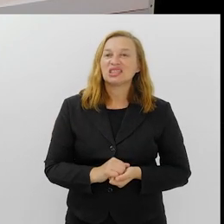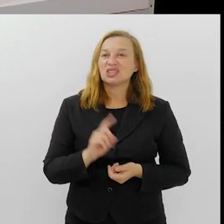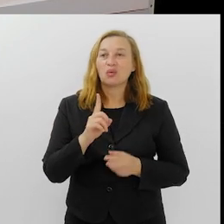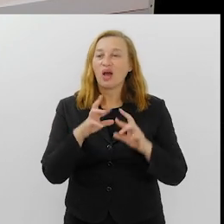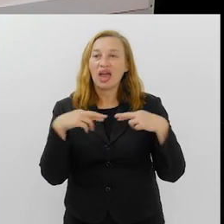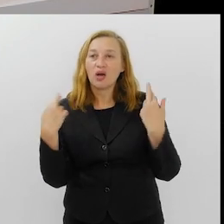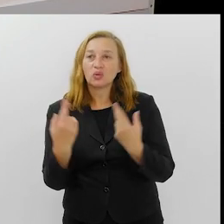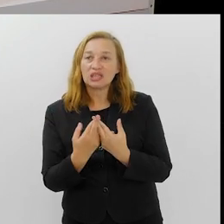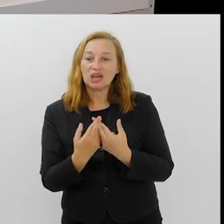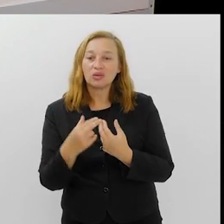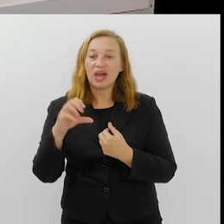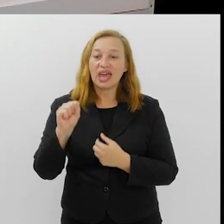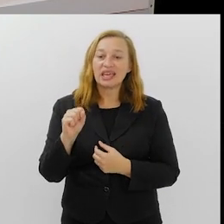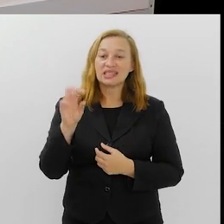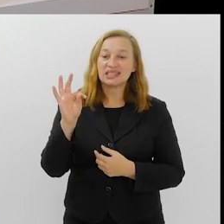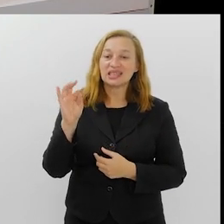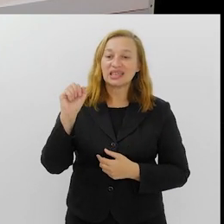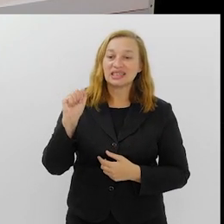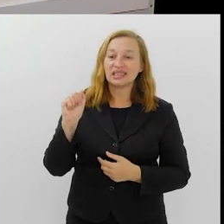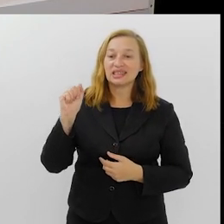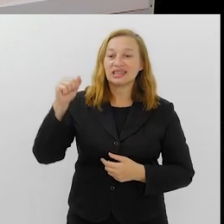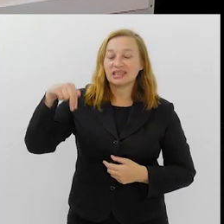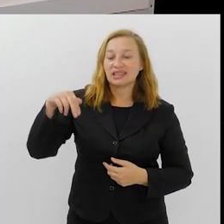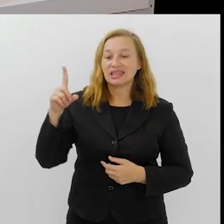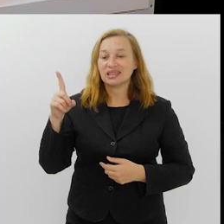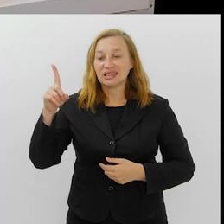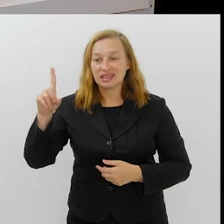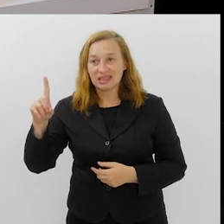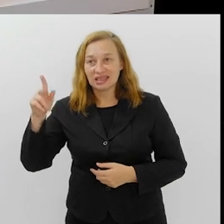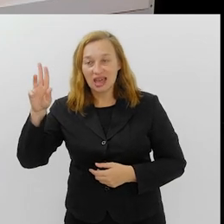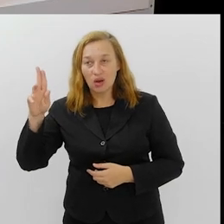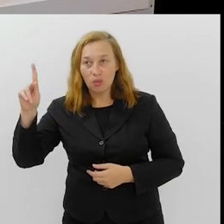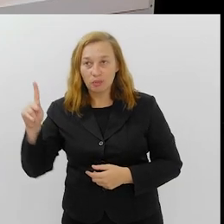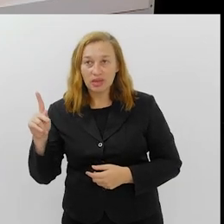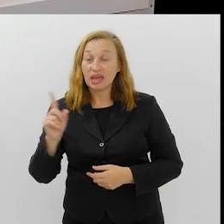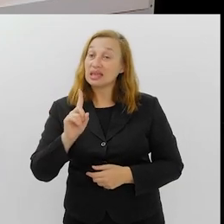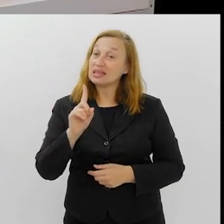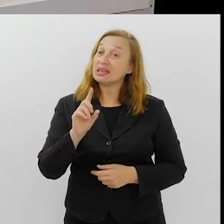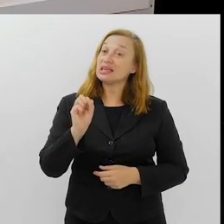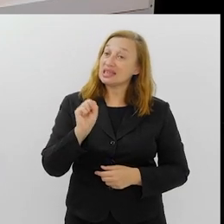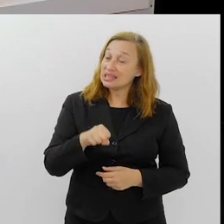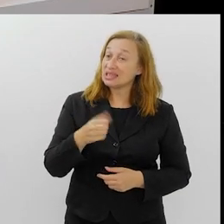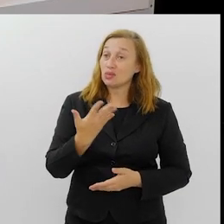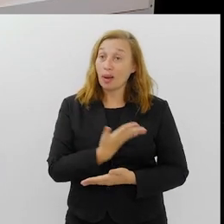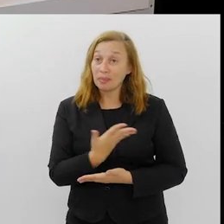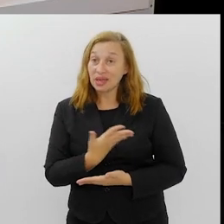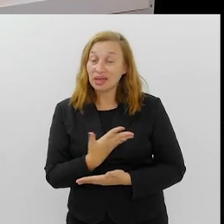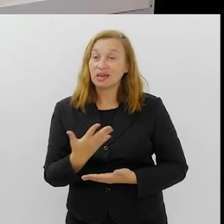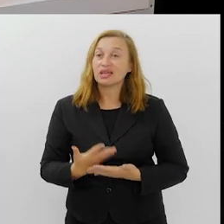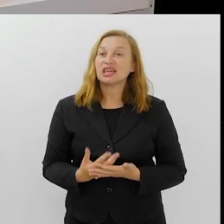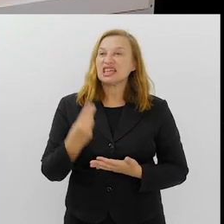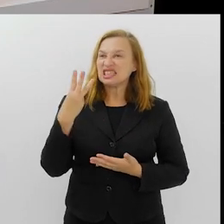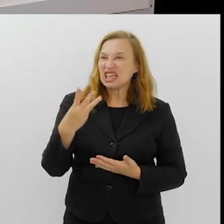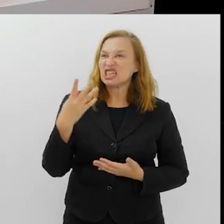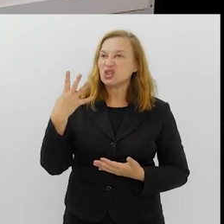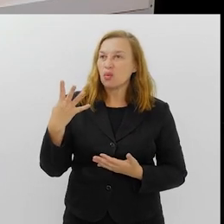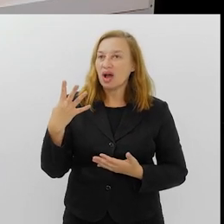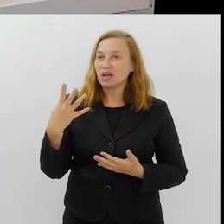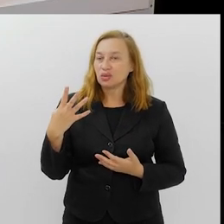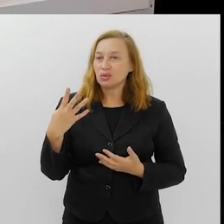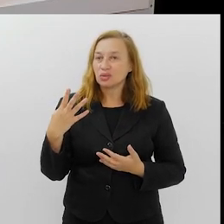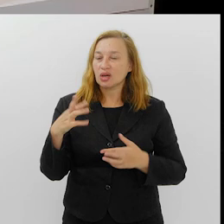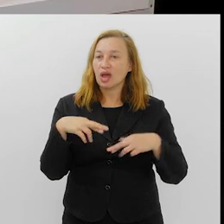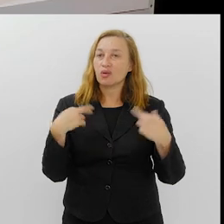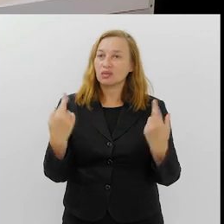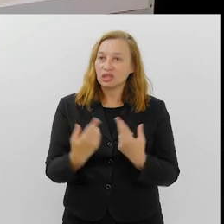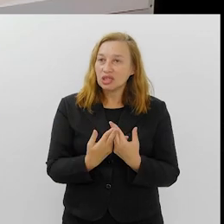não é nenhuma reunião do estandarte, mas é uma reunião dos amigos do estandarte. Então, essa é uma parte maravilhosa. gente, no estandarte de ouro, gente passa três, quatro